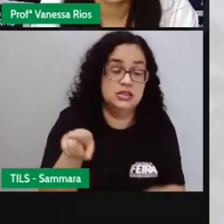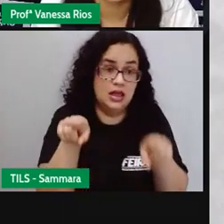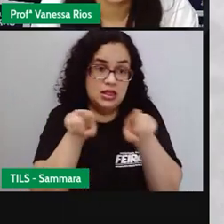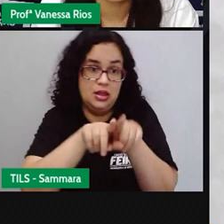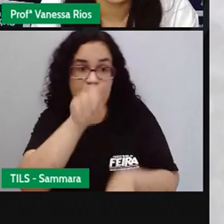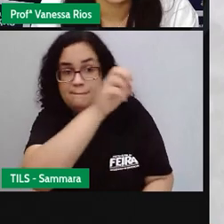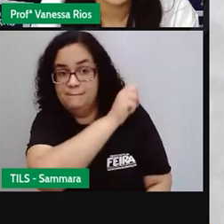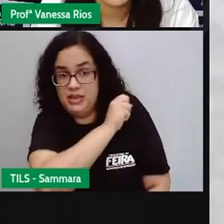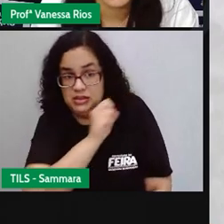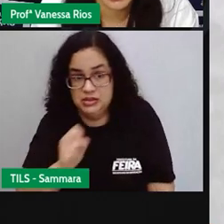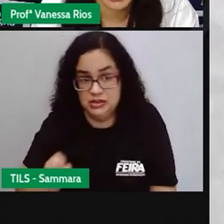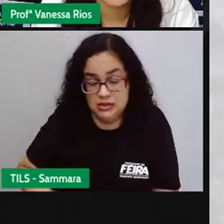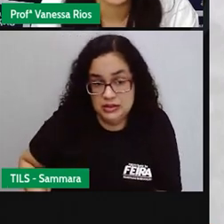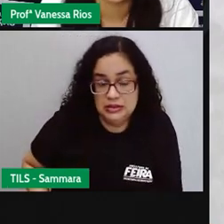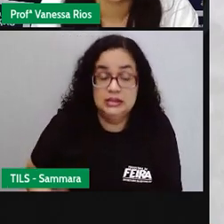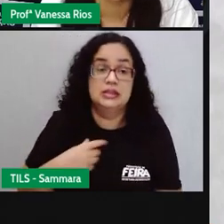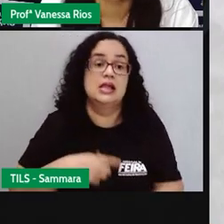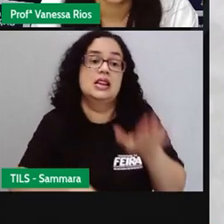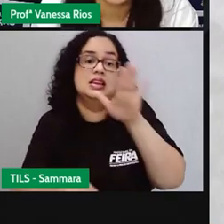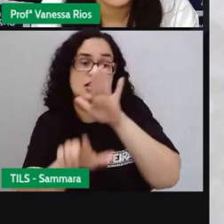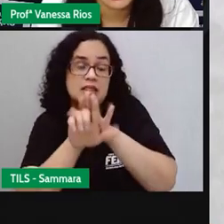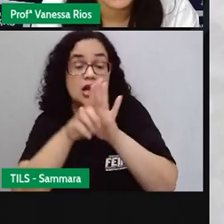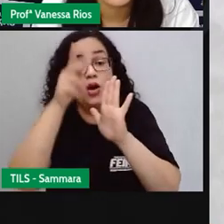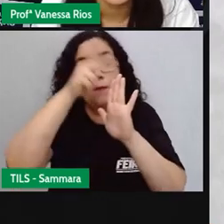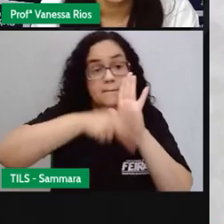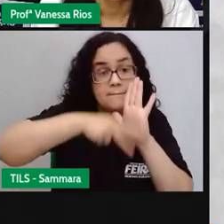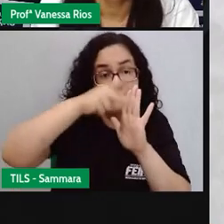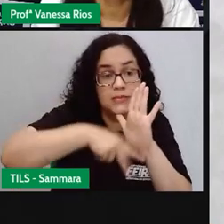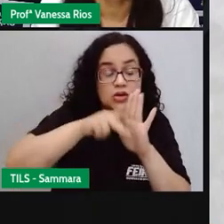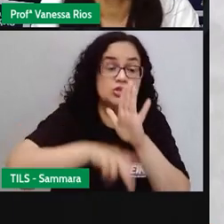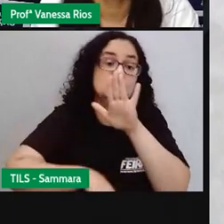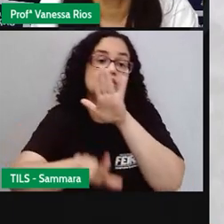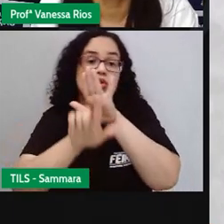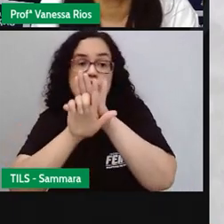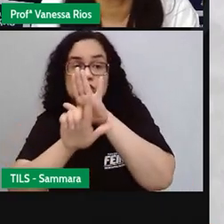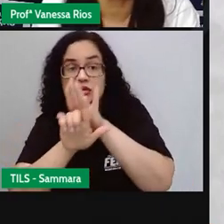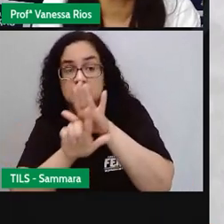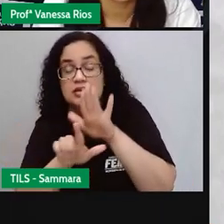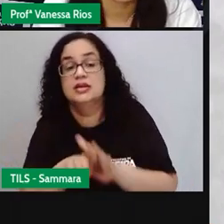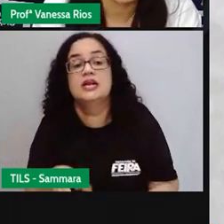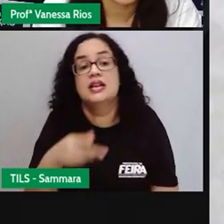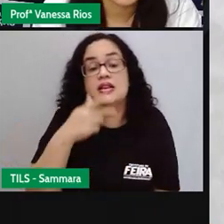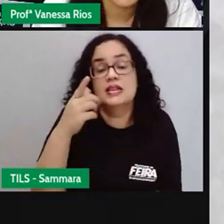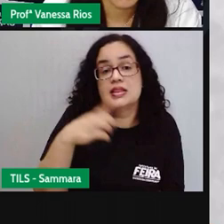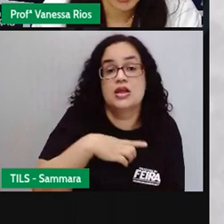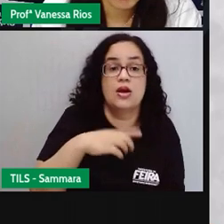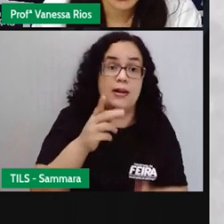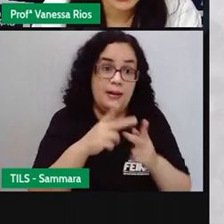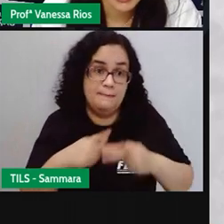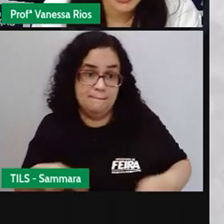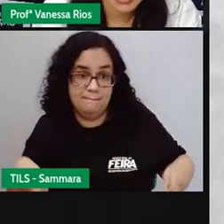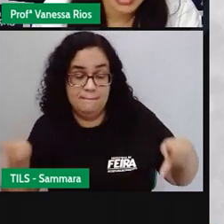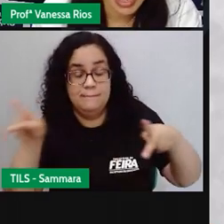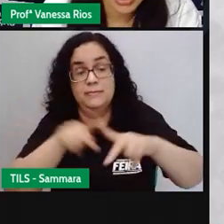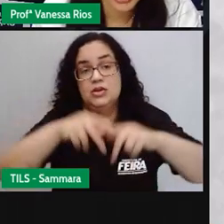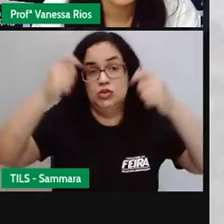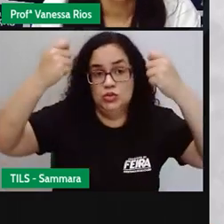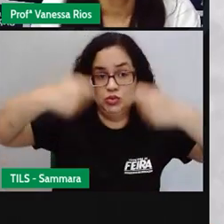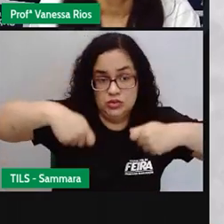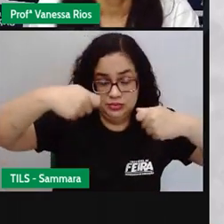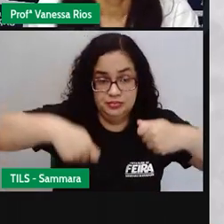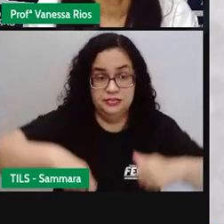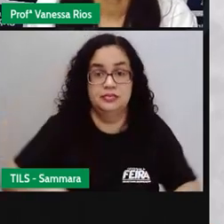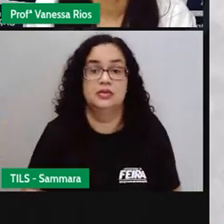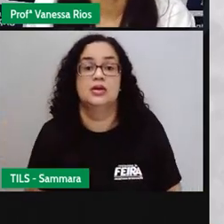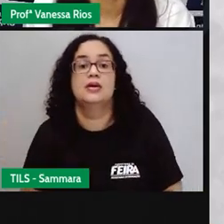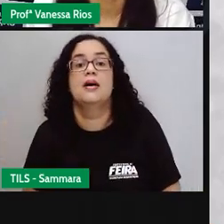Então, eles vão lá, né, propor as leis, os projetos de leis, projetos que vão favorecer a população em alguma necessidade.